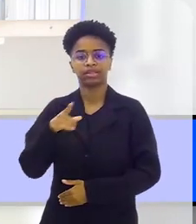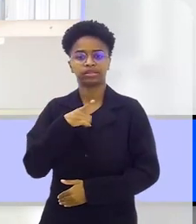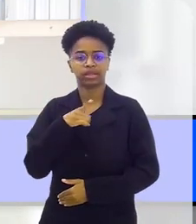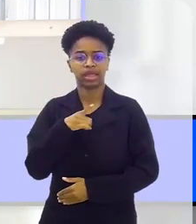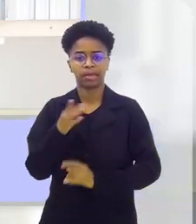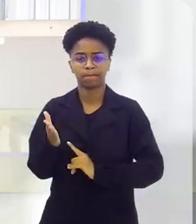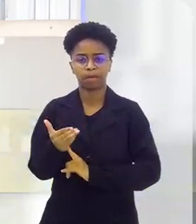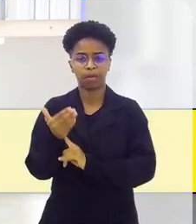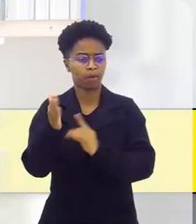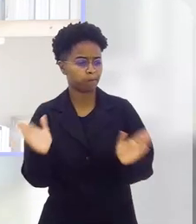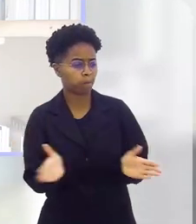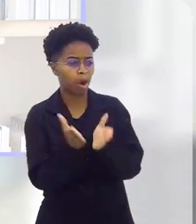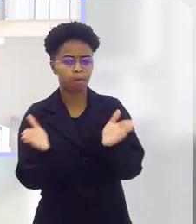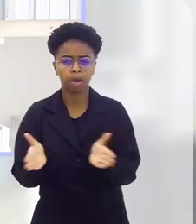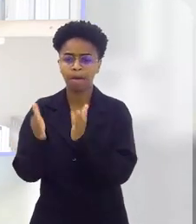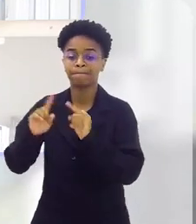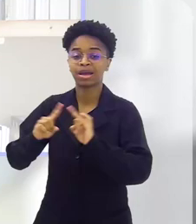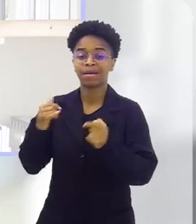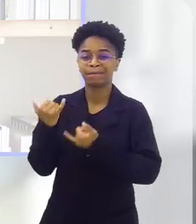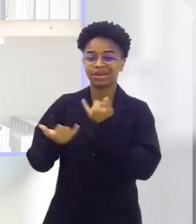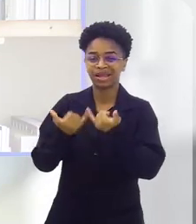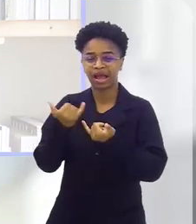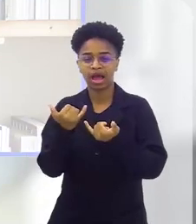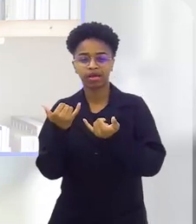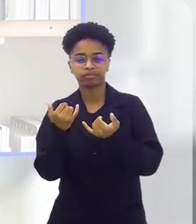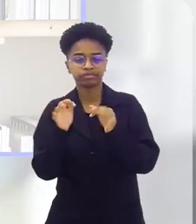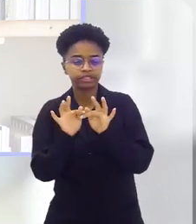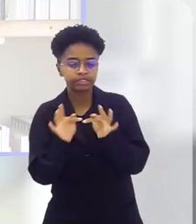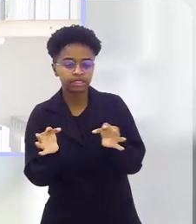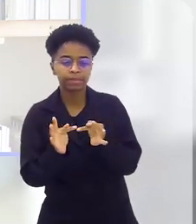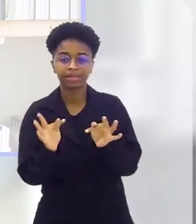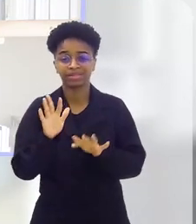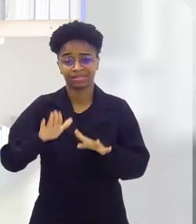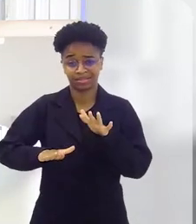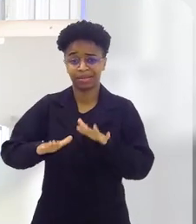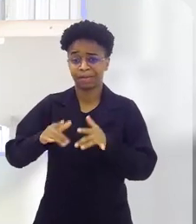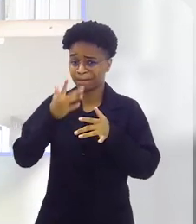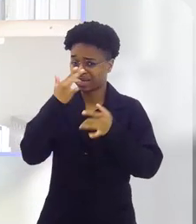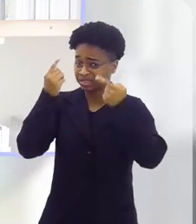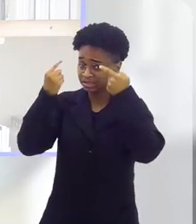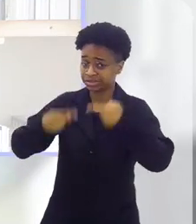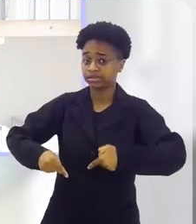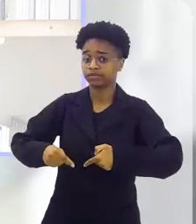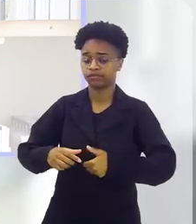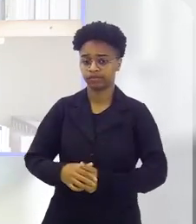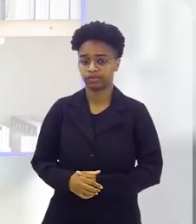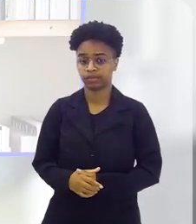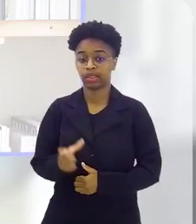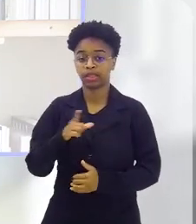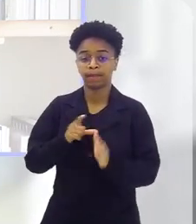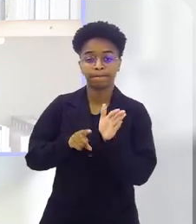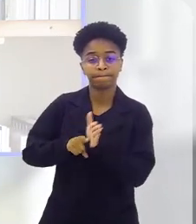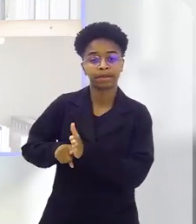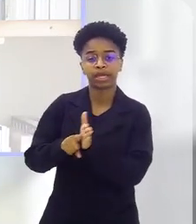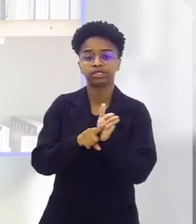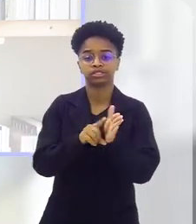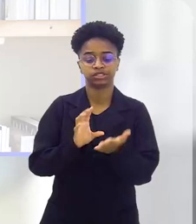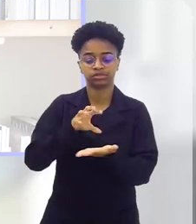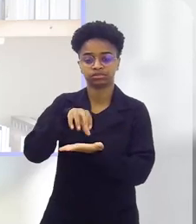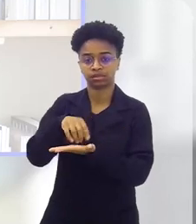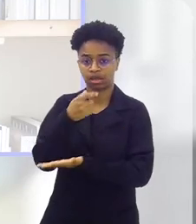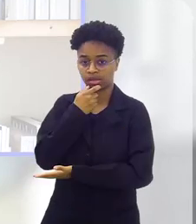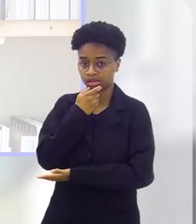Com um bombardeio tecnológico, brincar de forma lúdica e simples pode se tornar um desafio. Um estudo